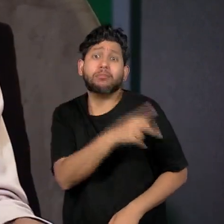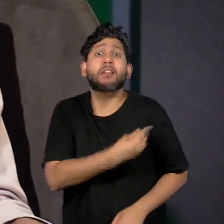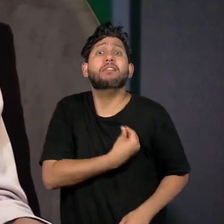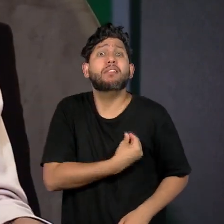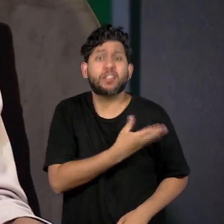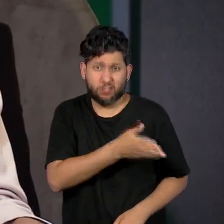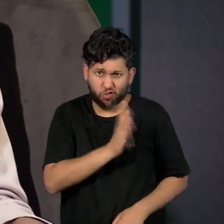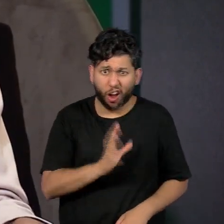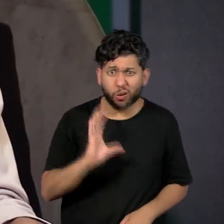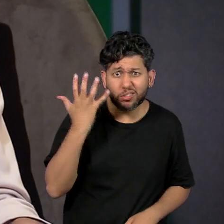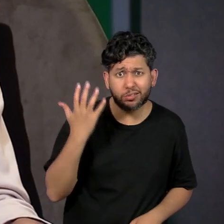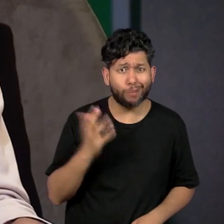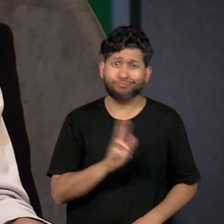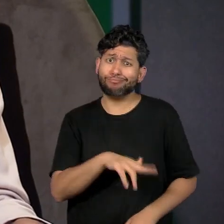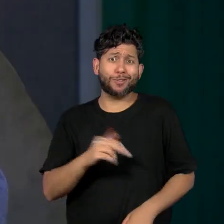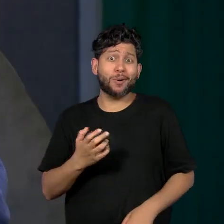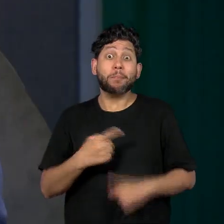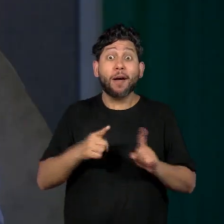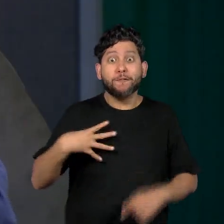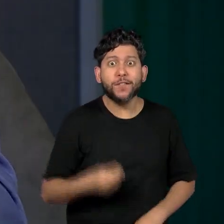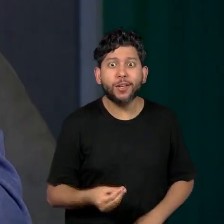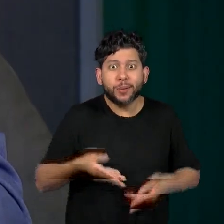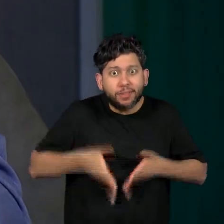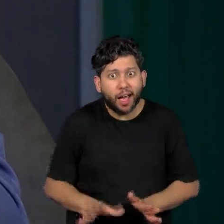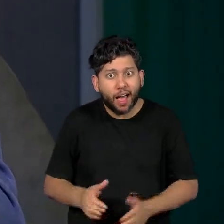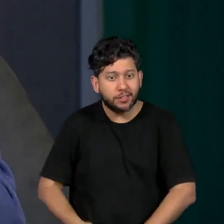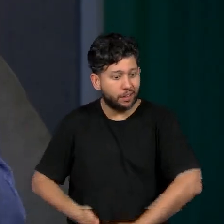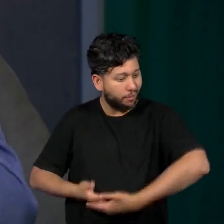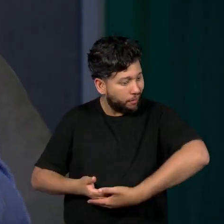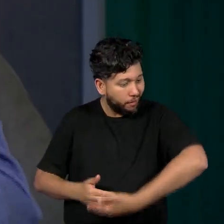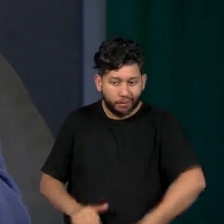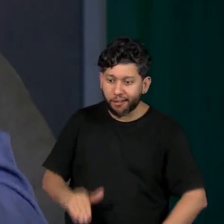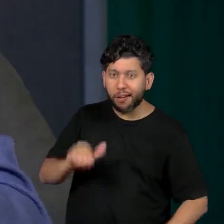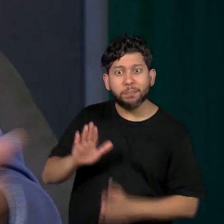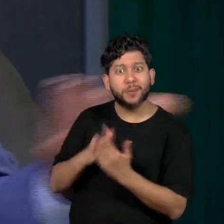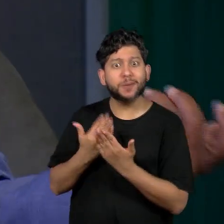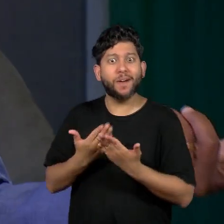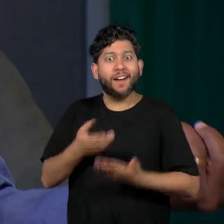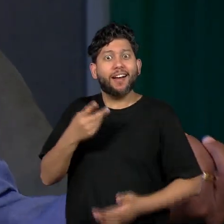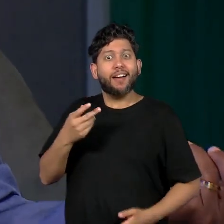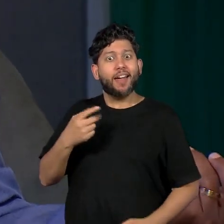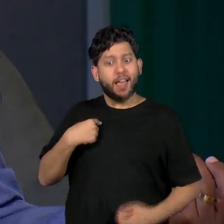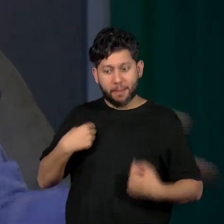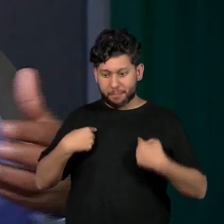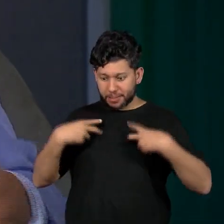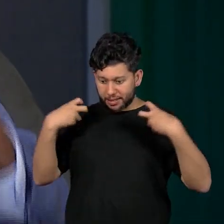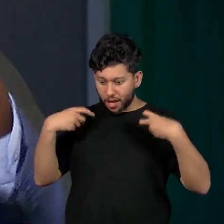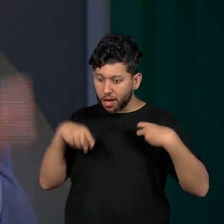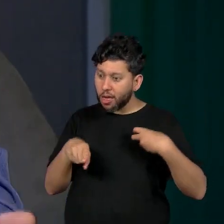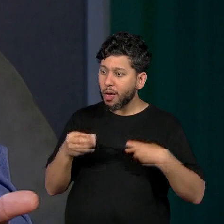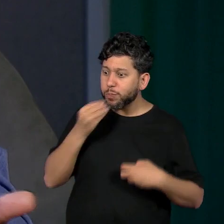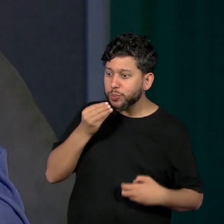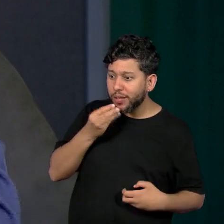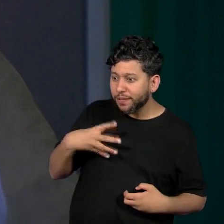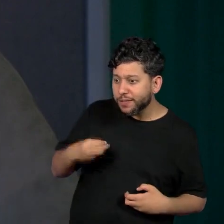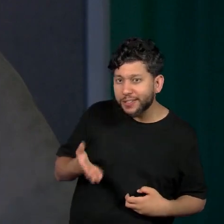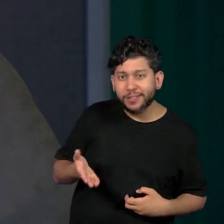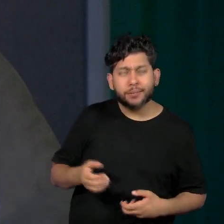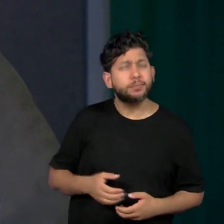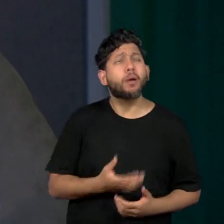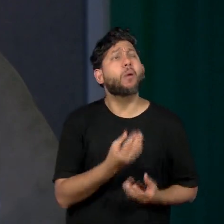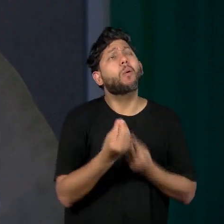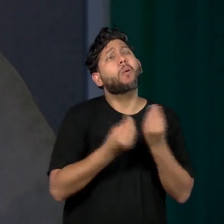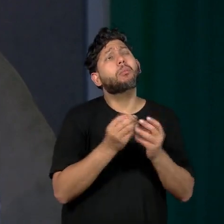repente, acontece com o filho, né. É. E aí, Drica, ela estava dizendo que os pais dela não tiveram a oportunidade de fazer essa